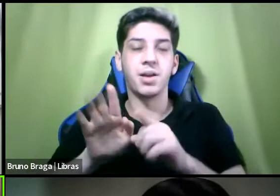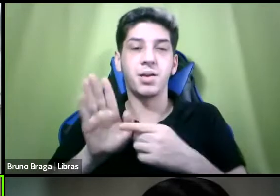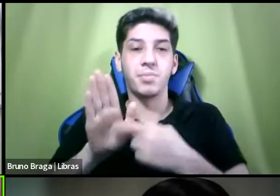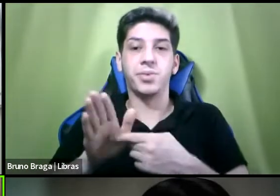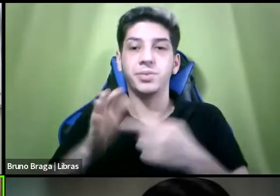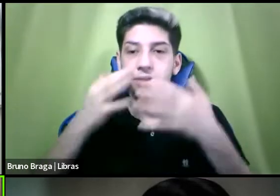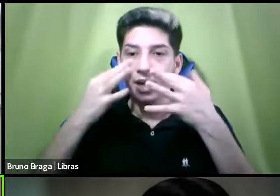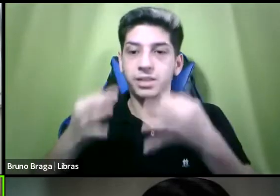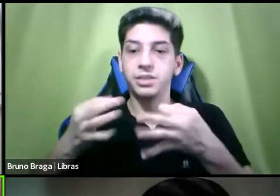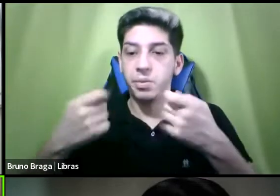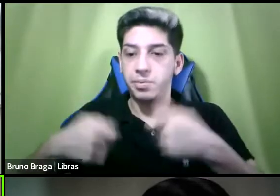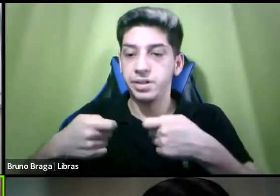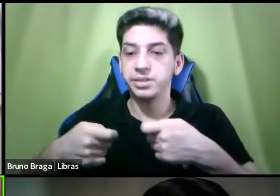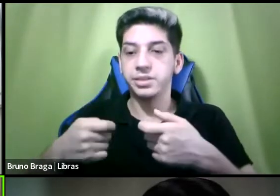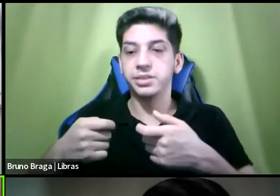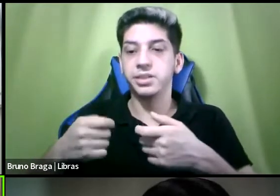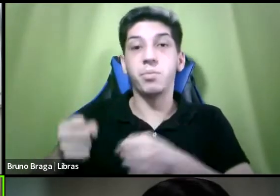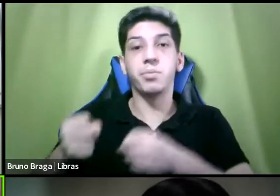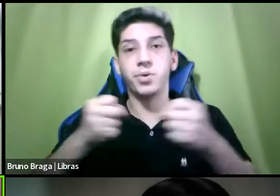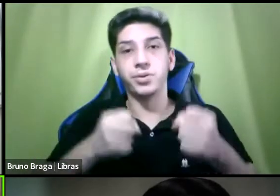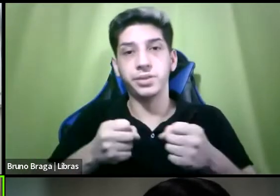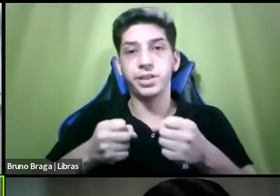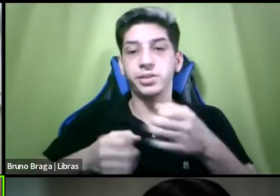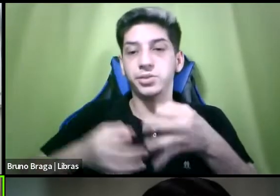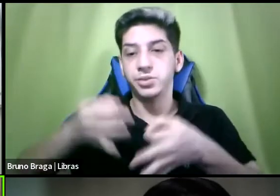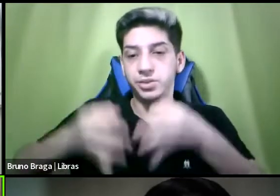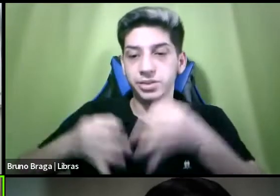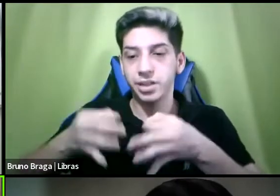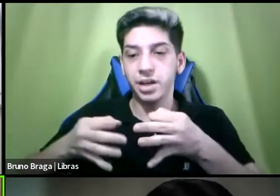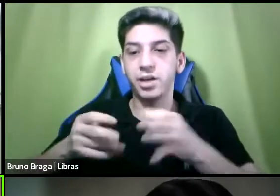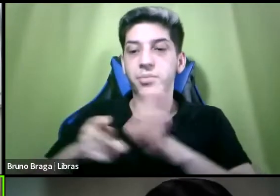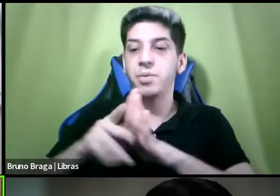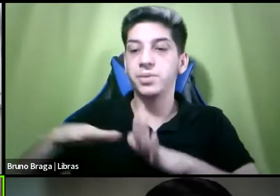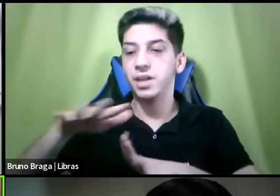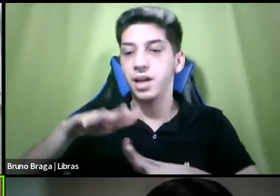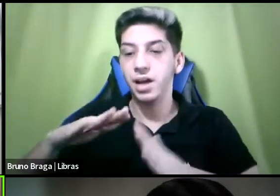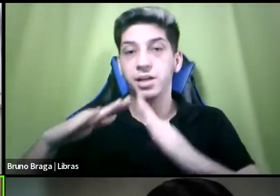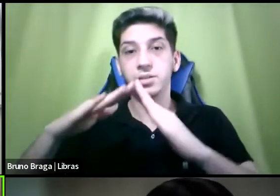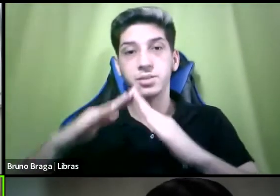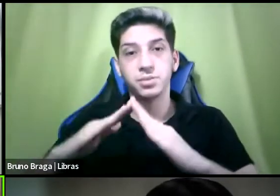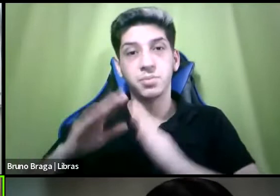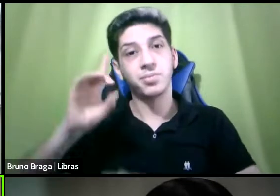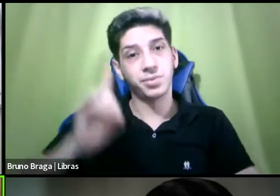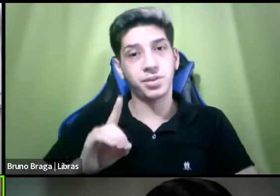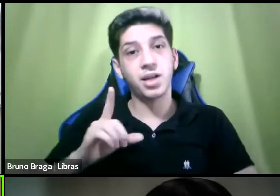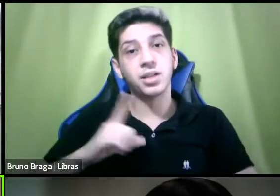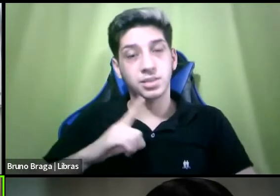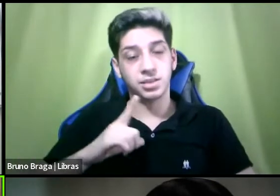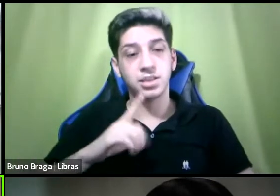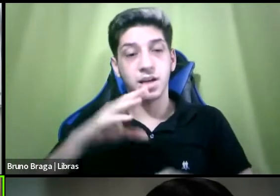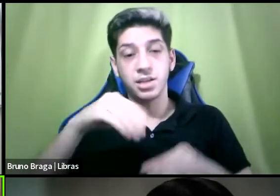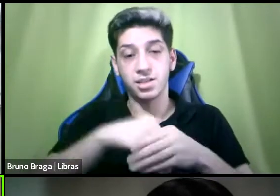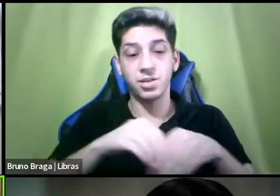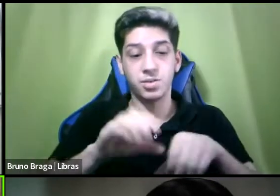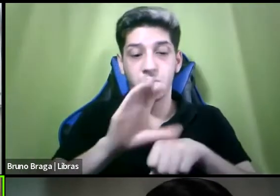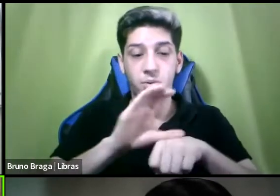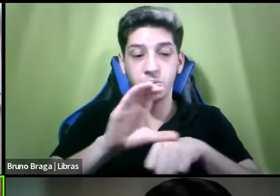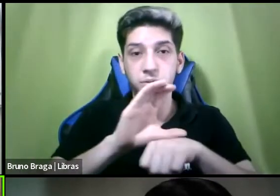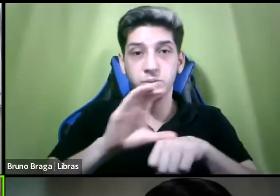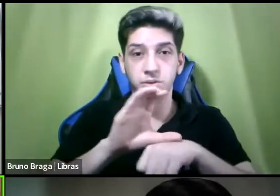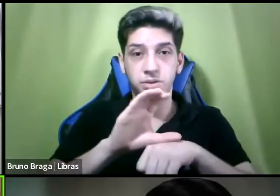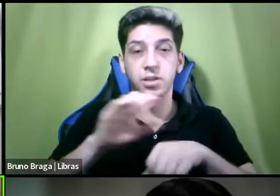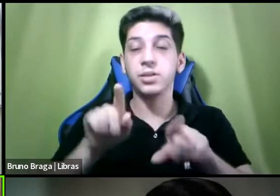Judiciário para os direitos de propriedade né que são garantidos na nossa Constituição e a